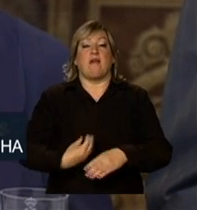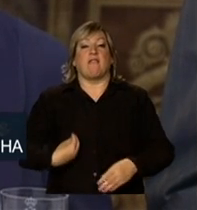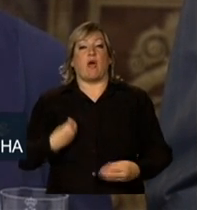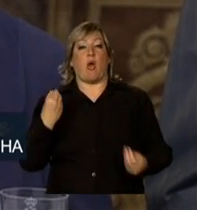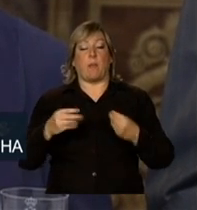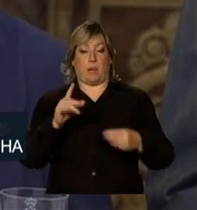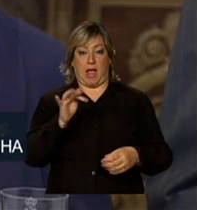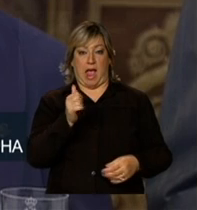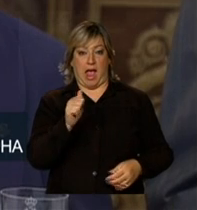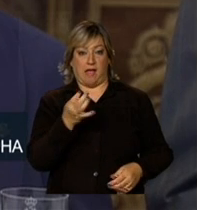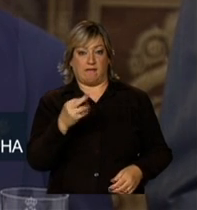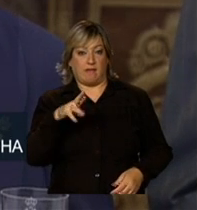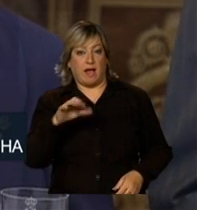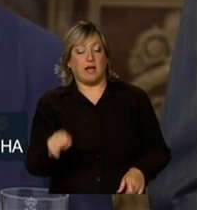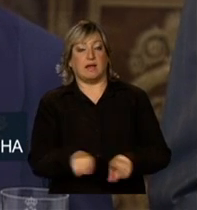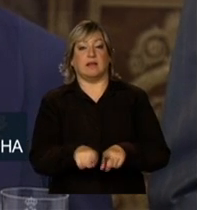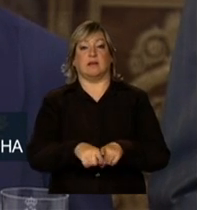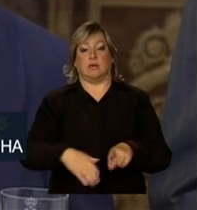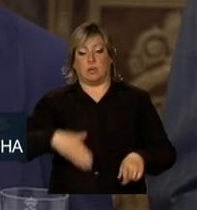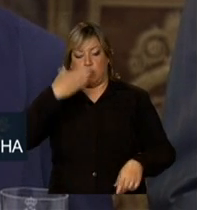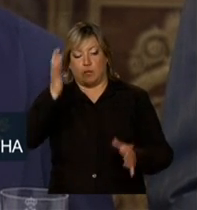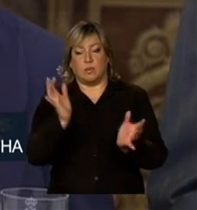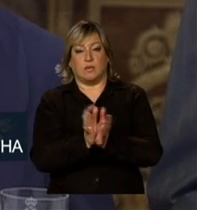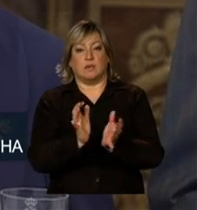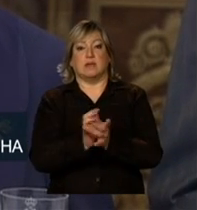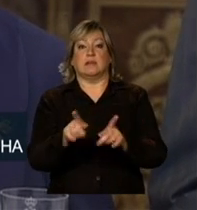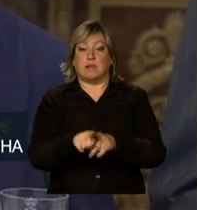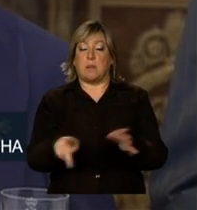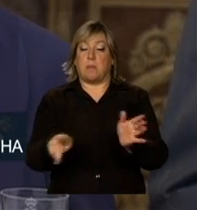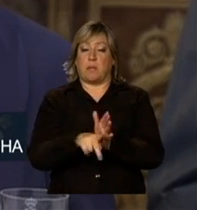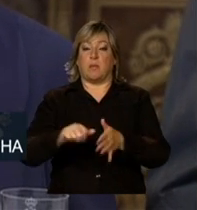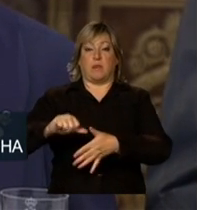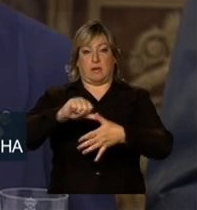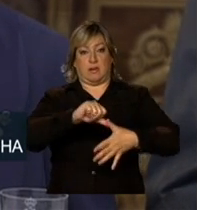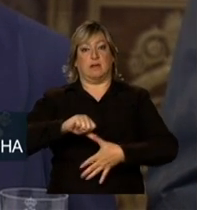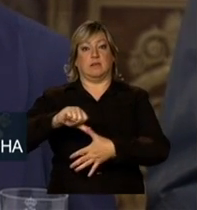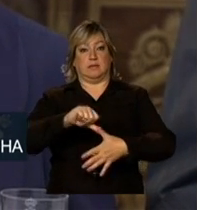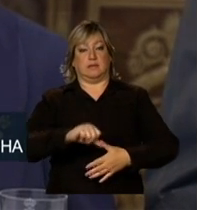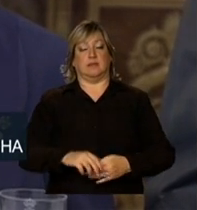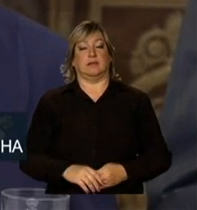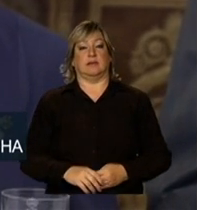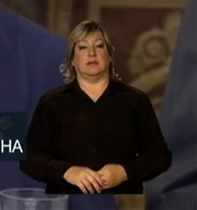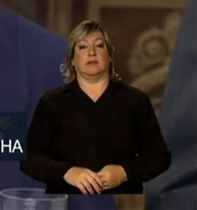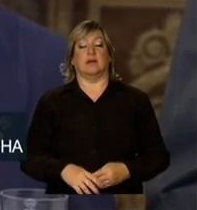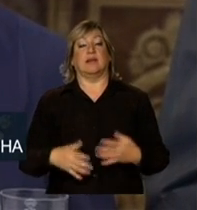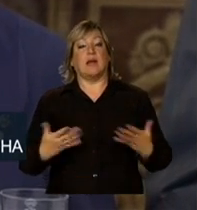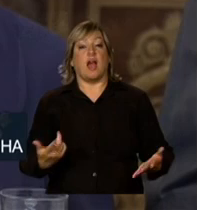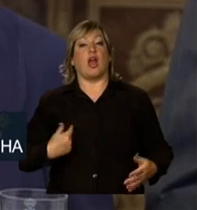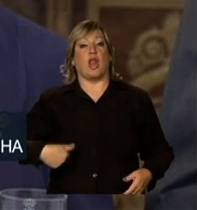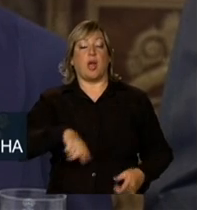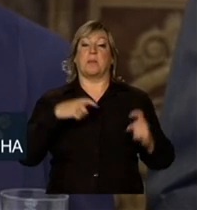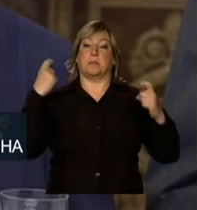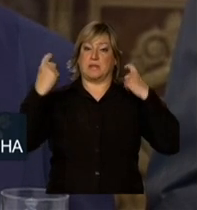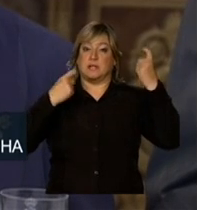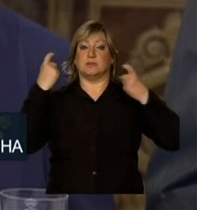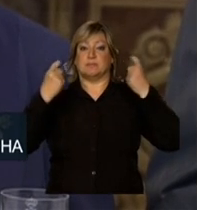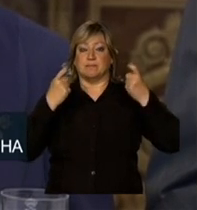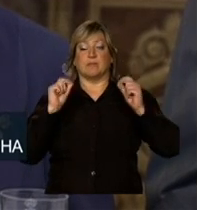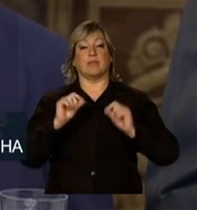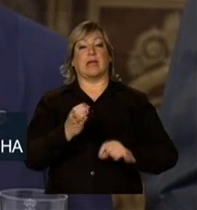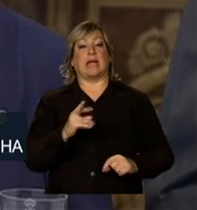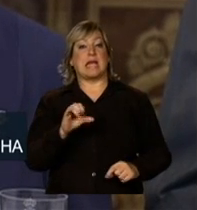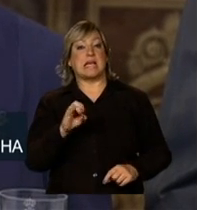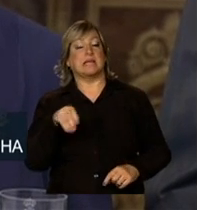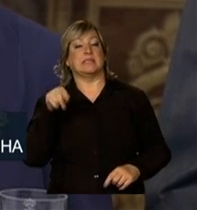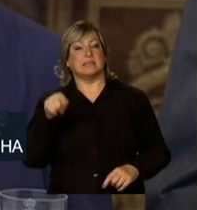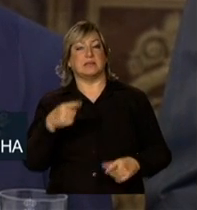na África, no Oriente Médio e em nossa própria América Latina. Daí nossa preocupação com que a crise financeira